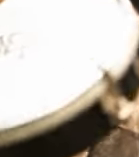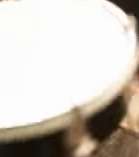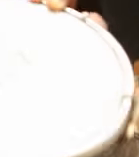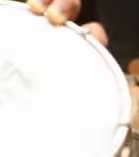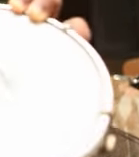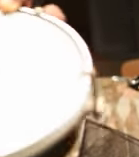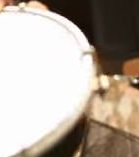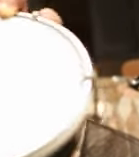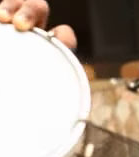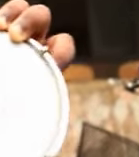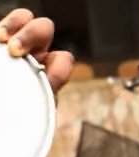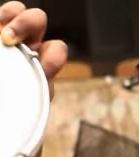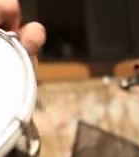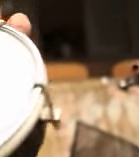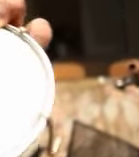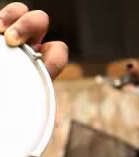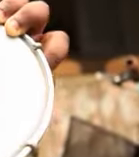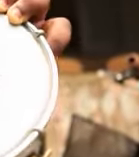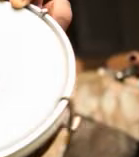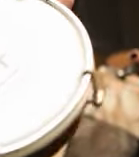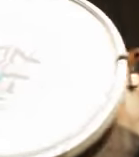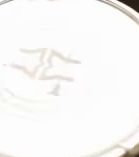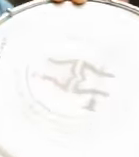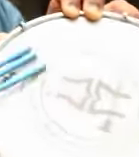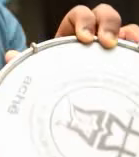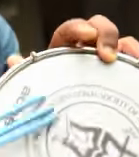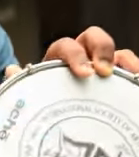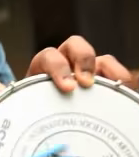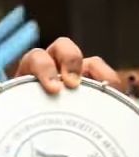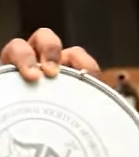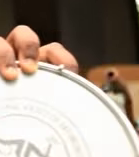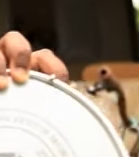Com a mão direita, Tiago segura uma baqueta e toca tamborim.